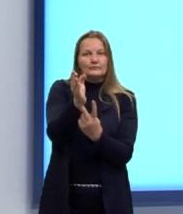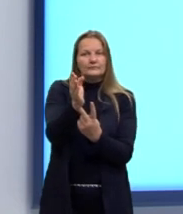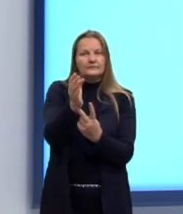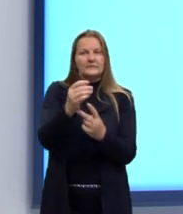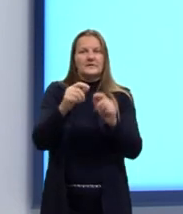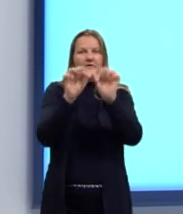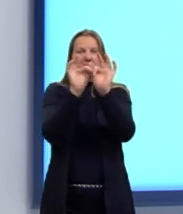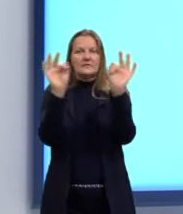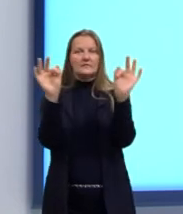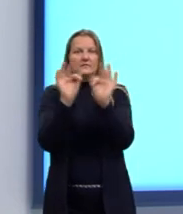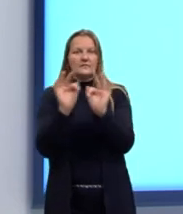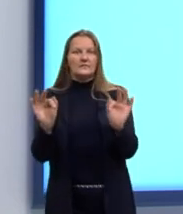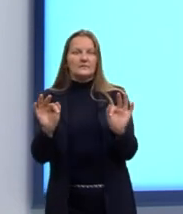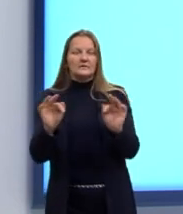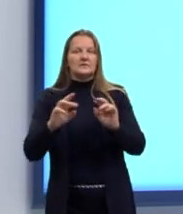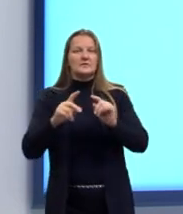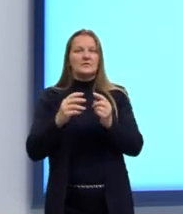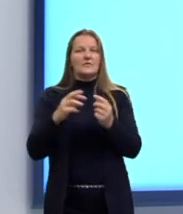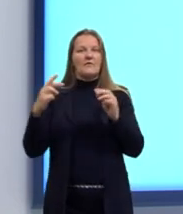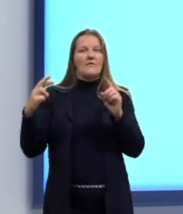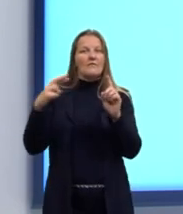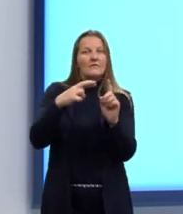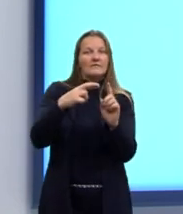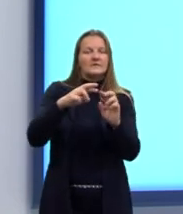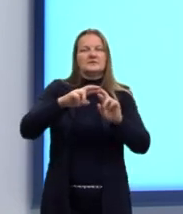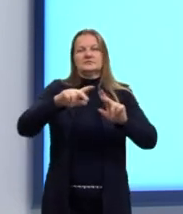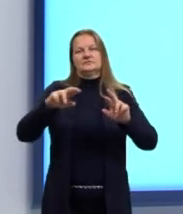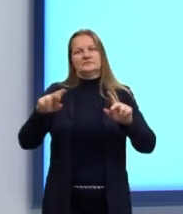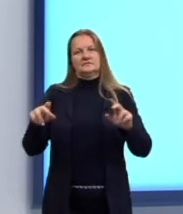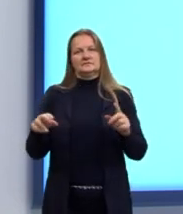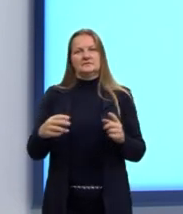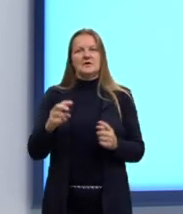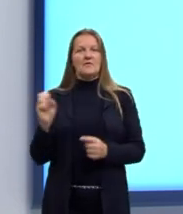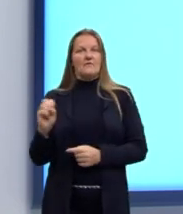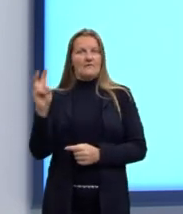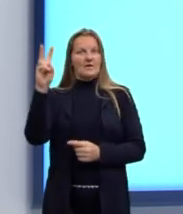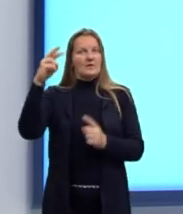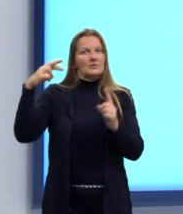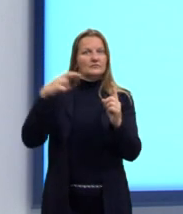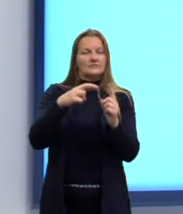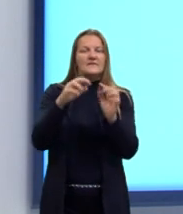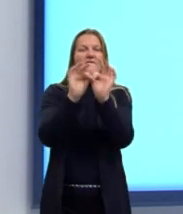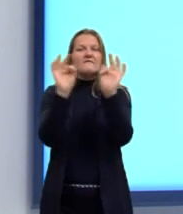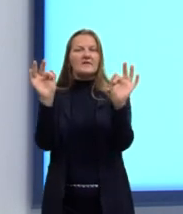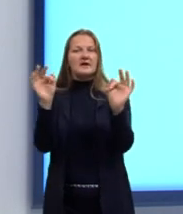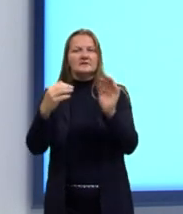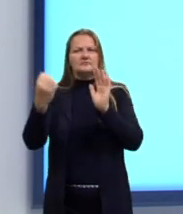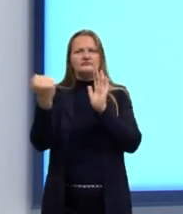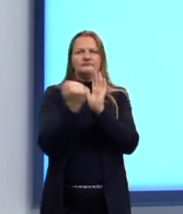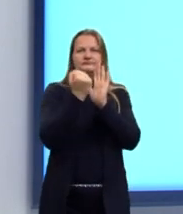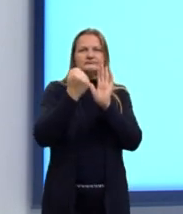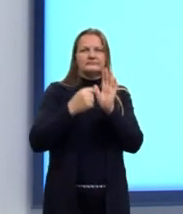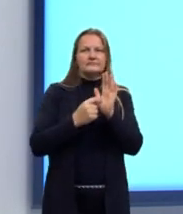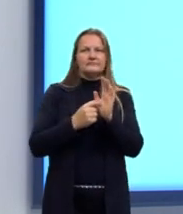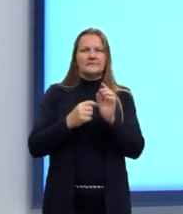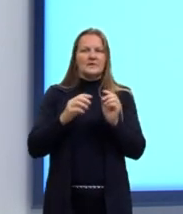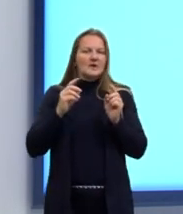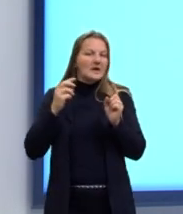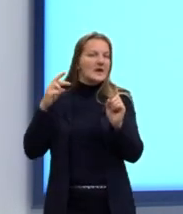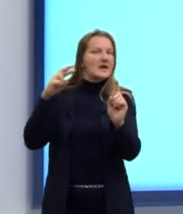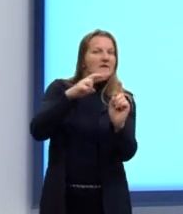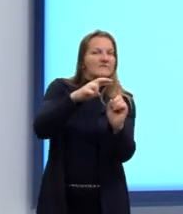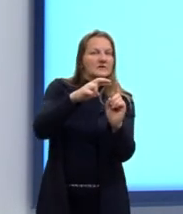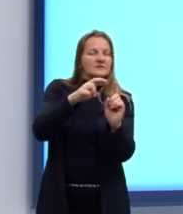fraseologias de valor referencial. Ou seja, são frases que fazem referência a alguma